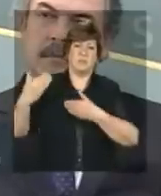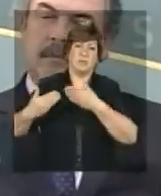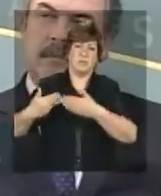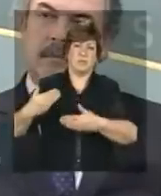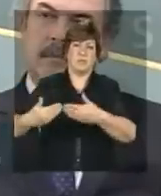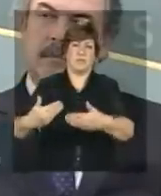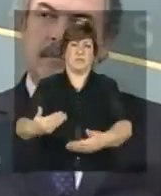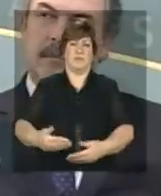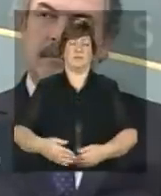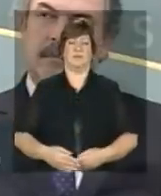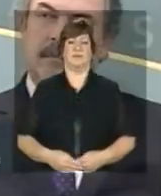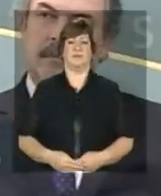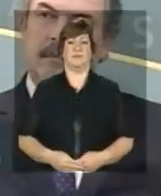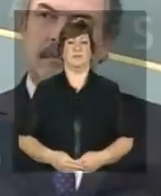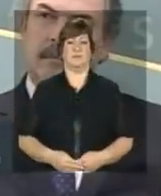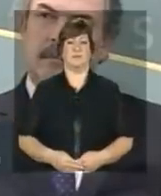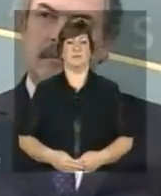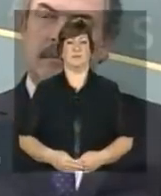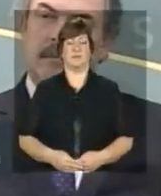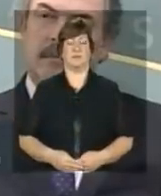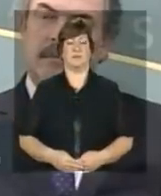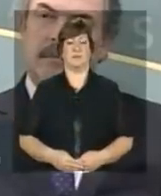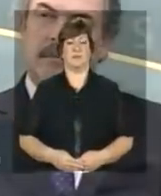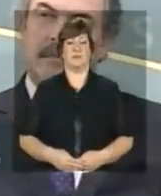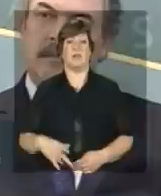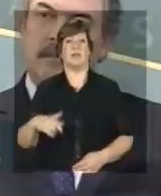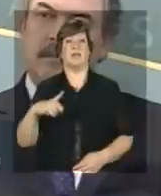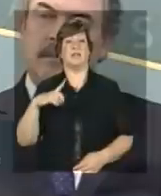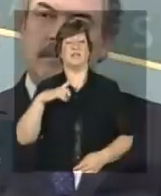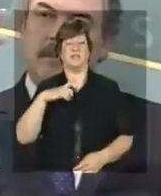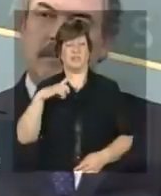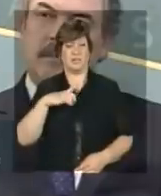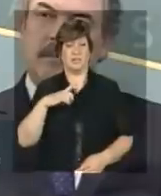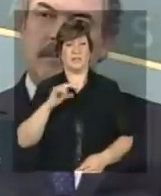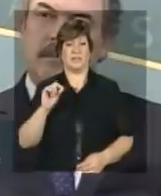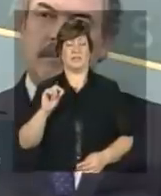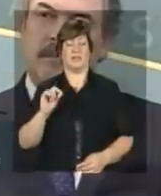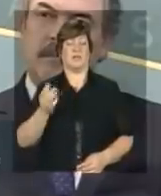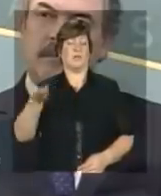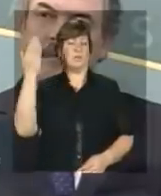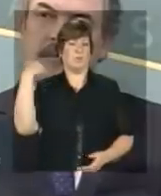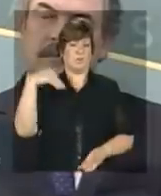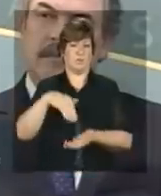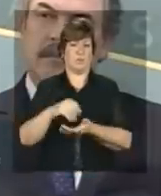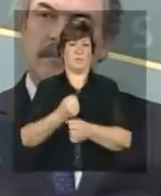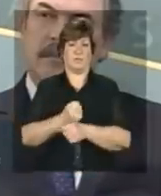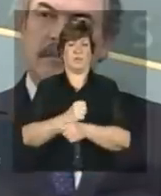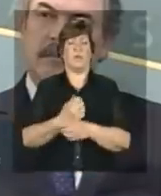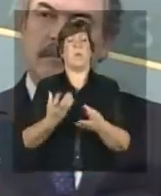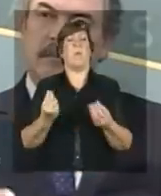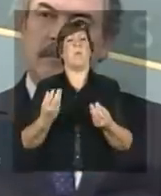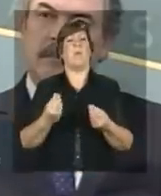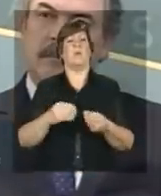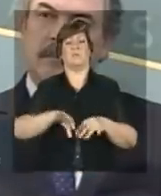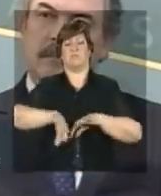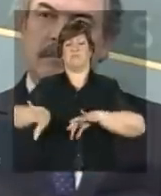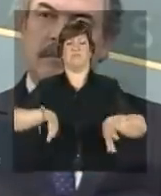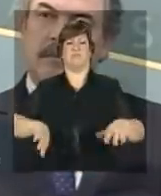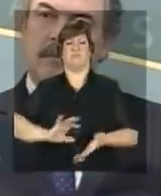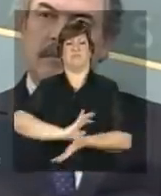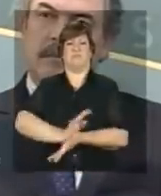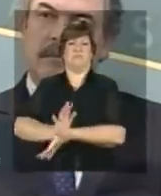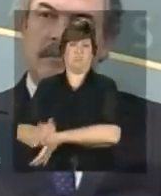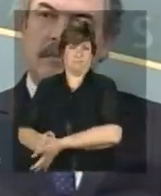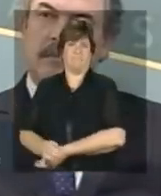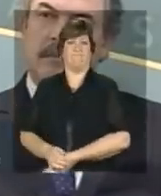tinha sido, nos últimos anos, extremamente excludente. Esse processo se